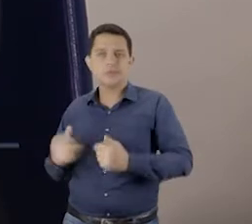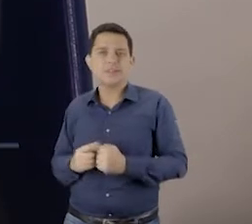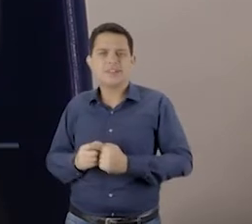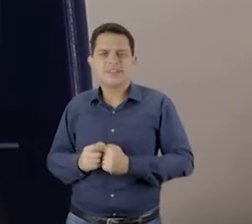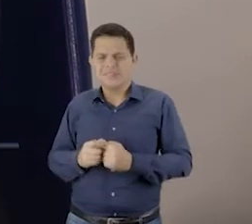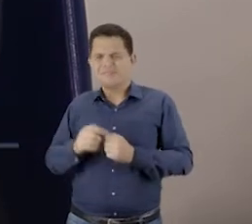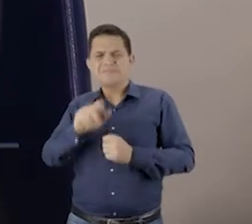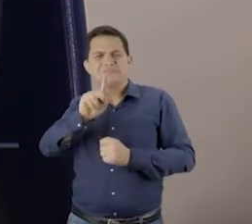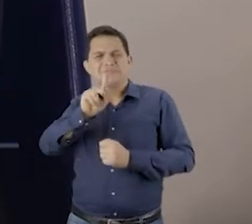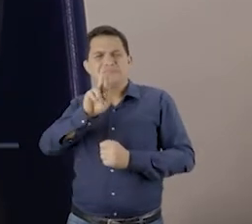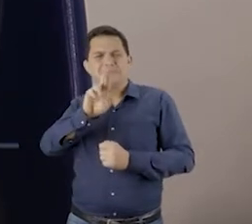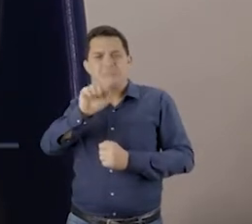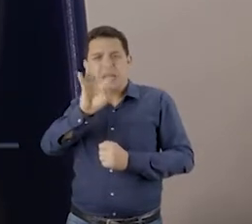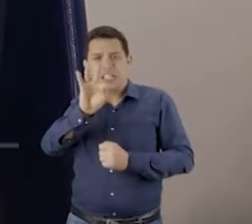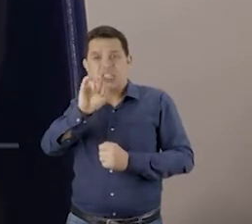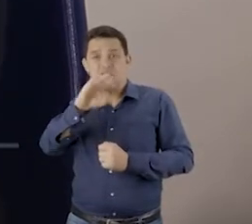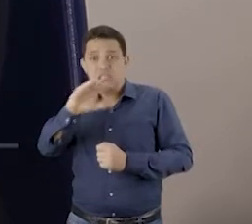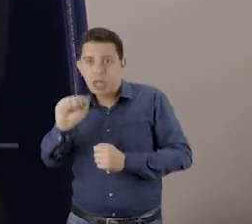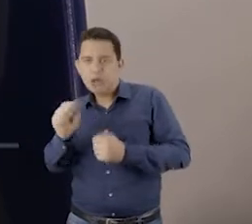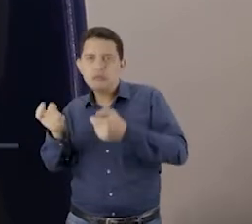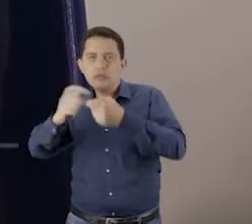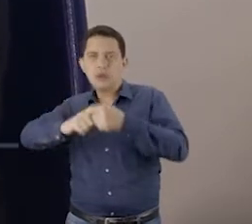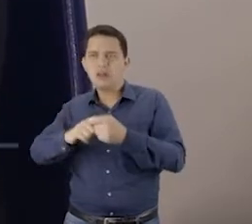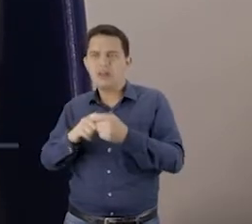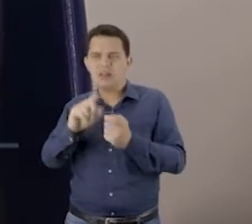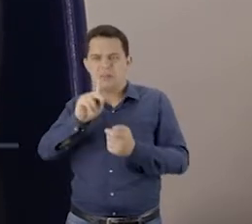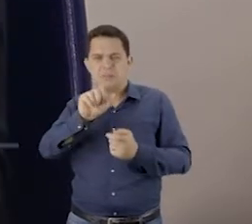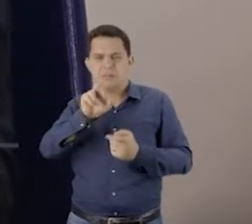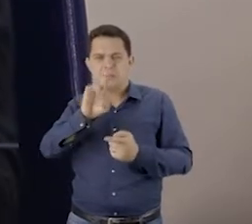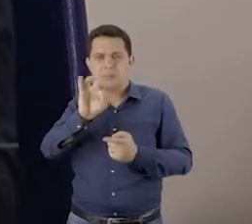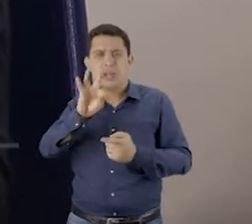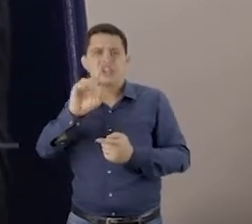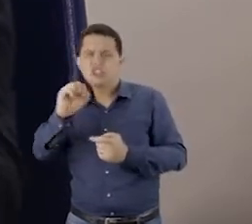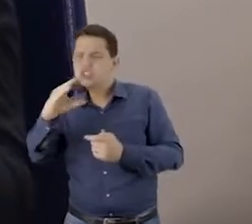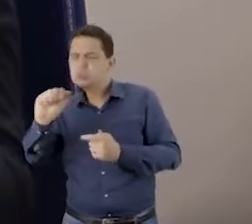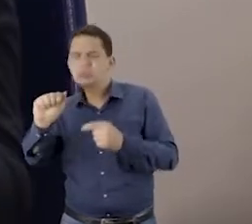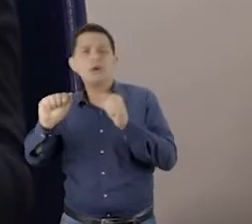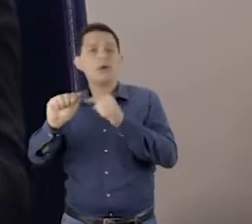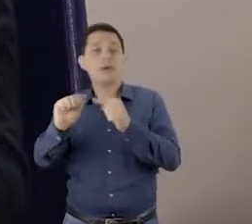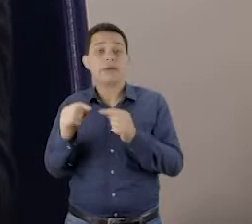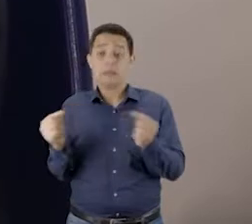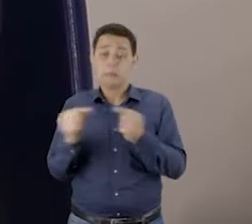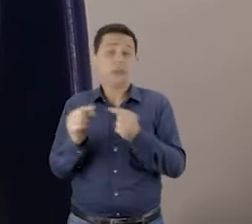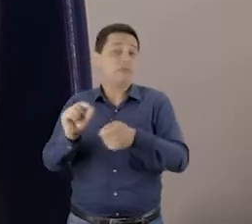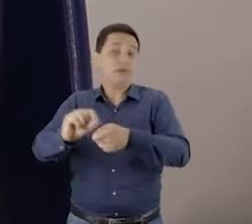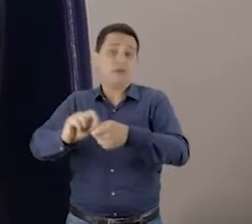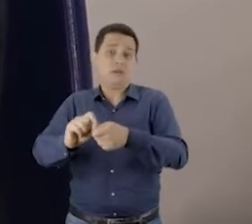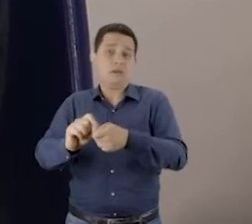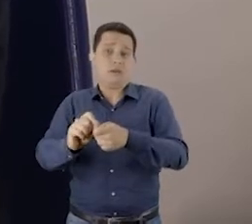vezes vai falar justiça, porque a justiça é esse grande guarda-chuva e a prática é a